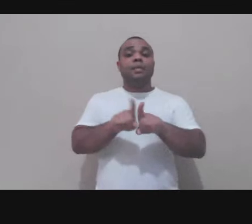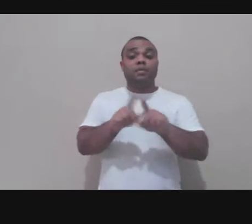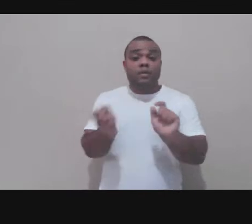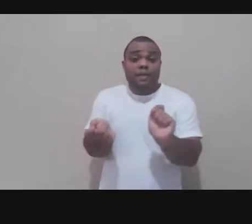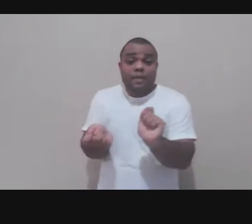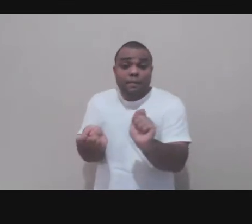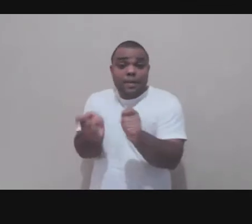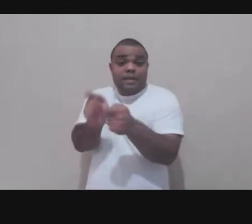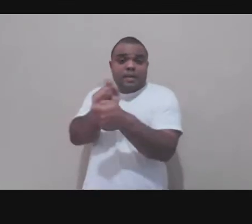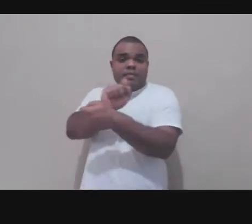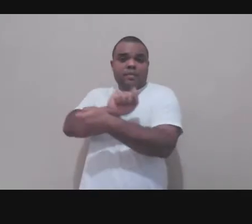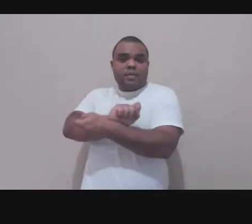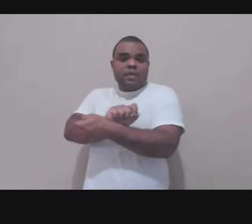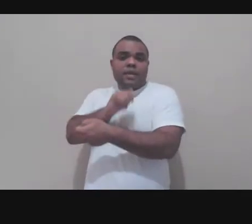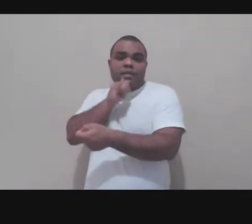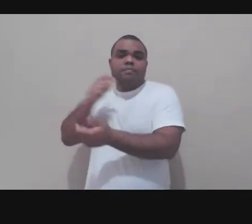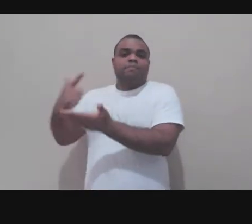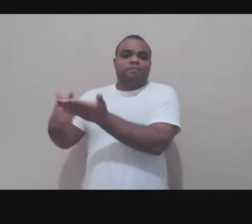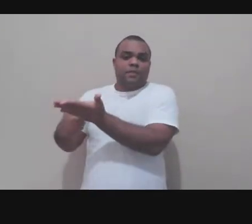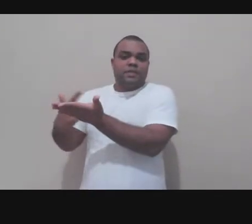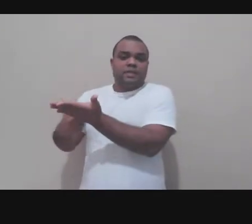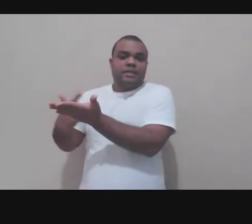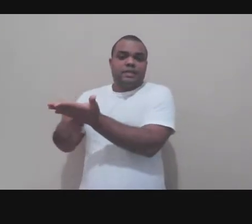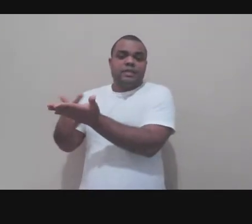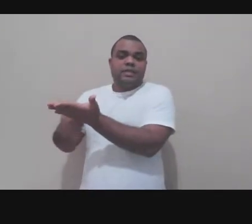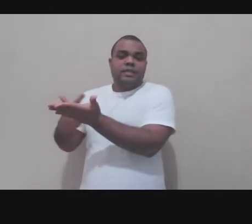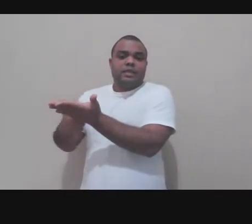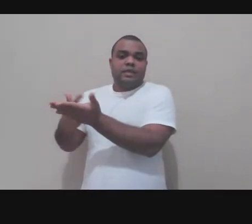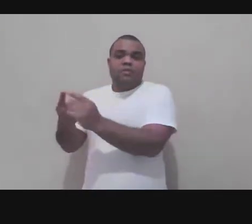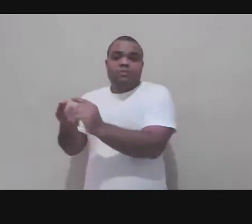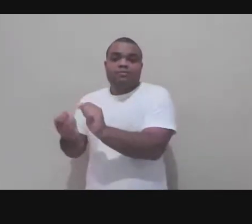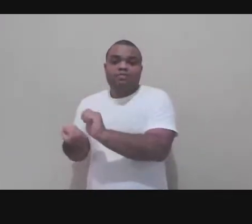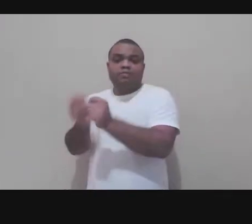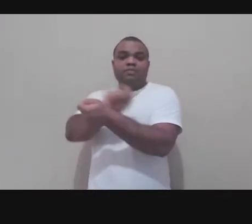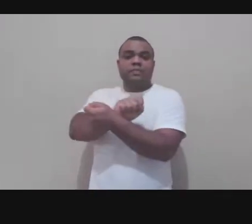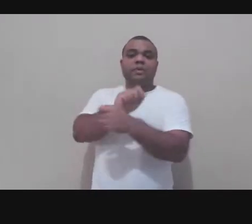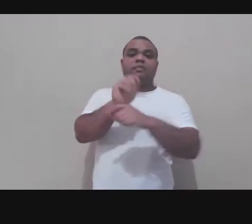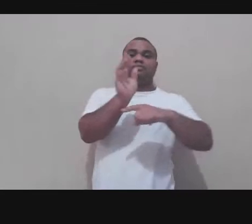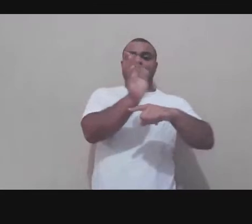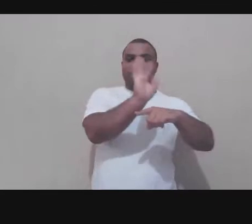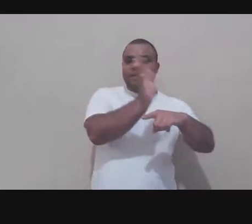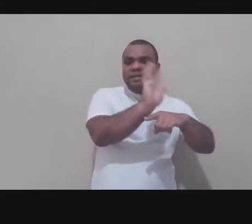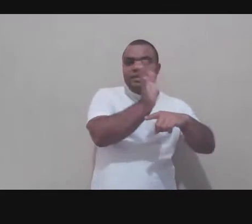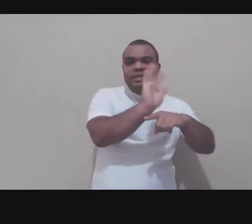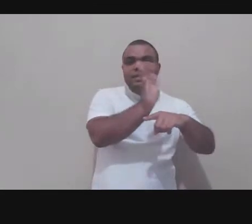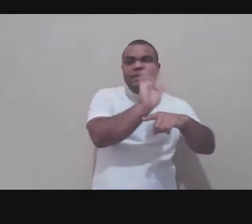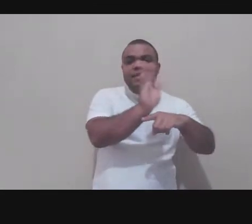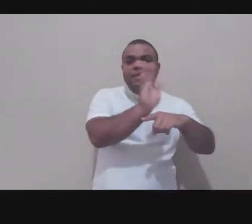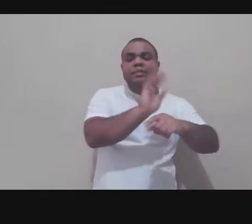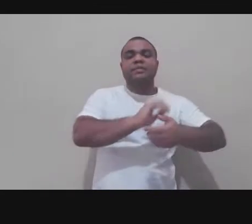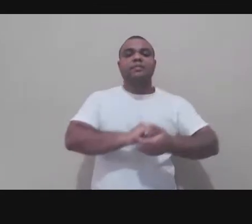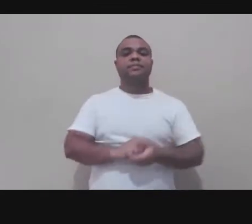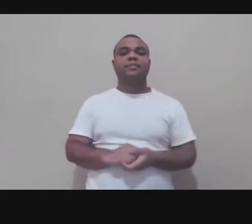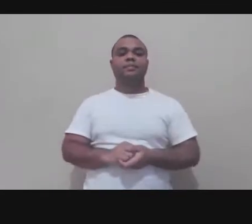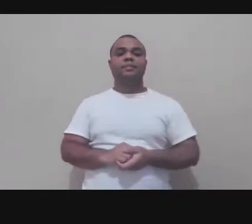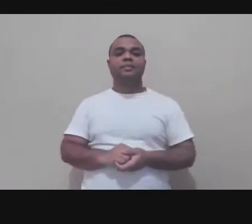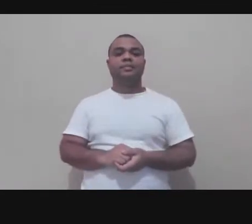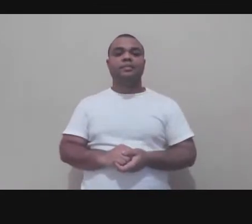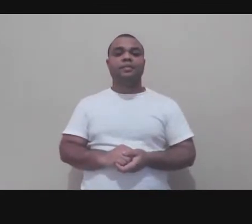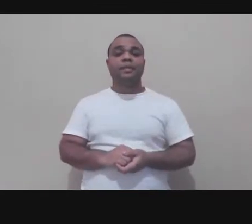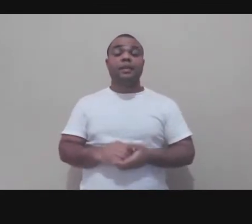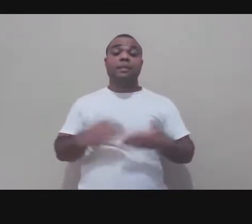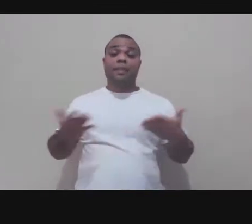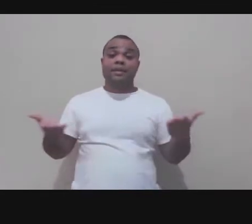de literatura para cinema ninguém questiona o caráter de adaptação que existe nesse processo mas que nessas